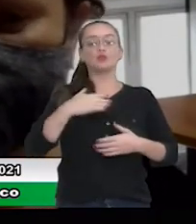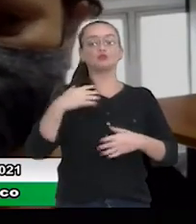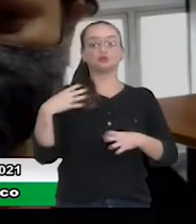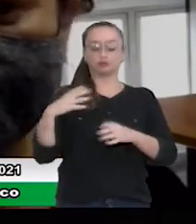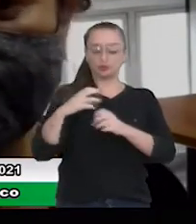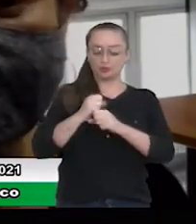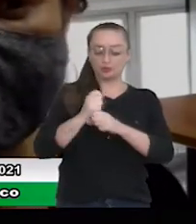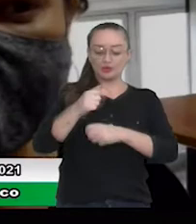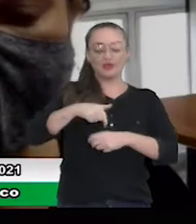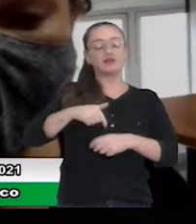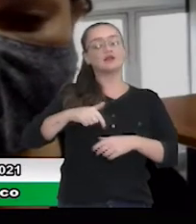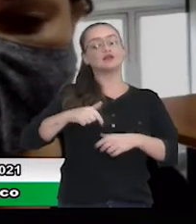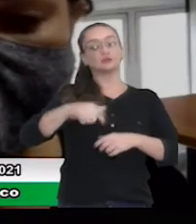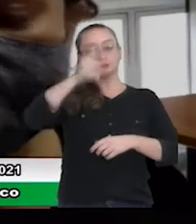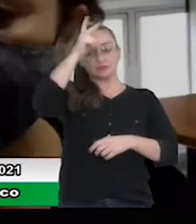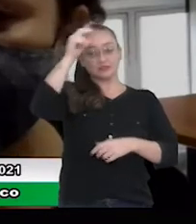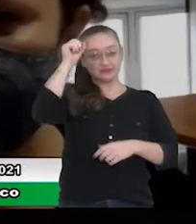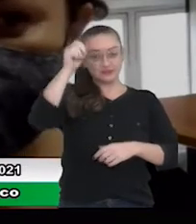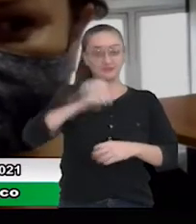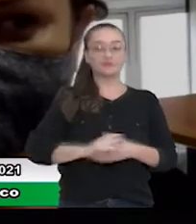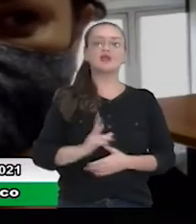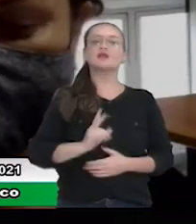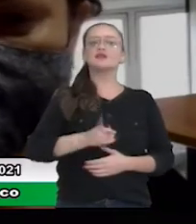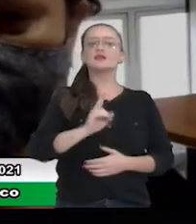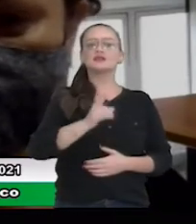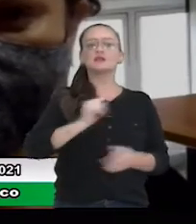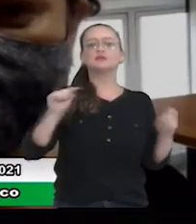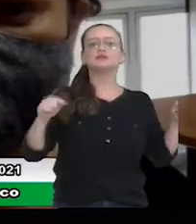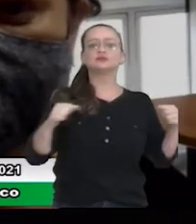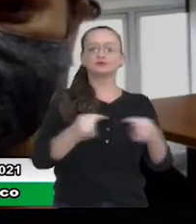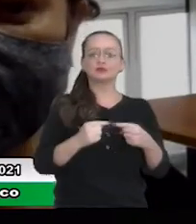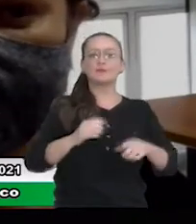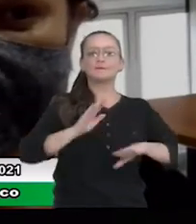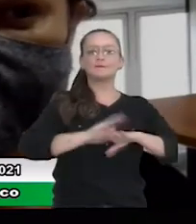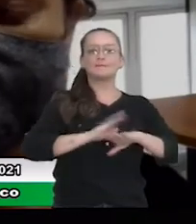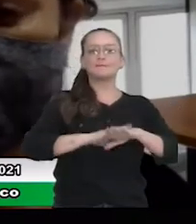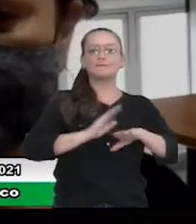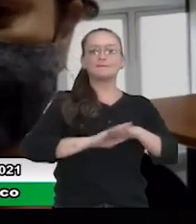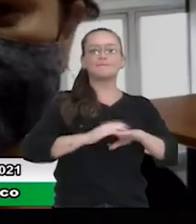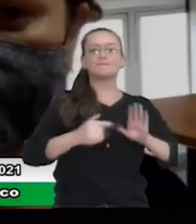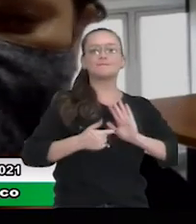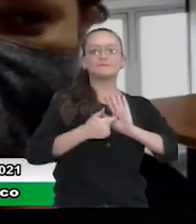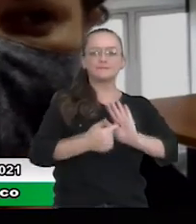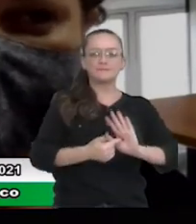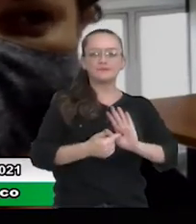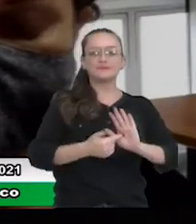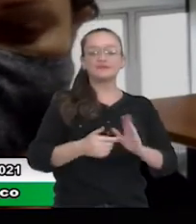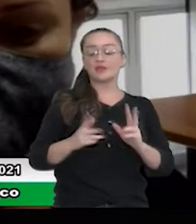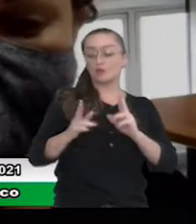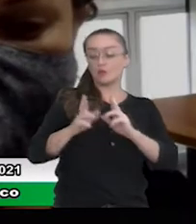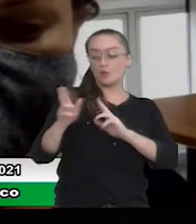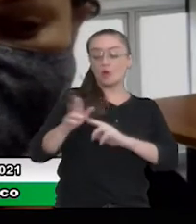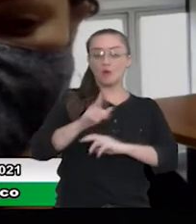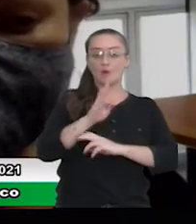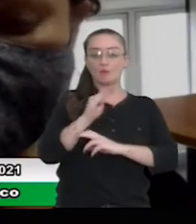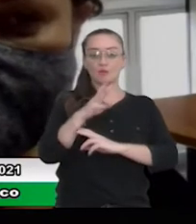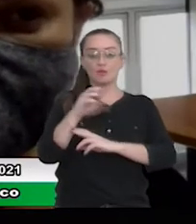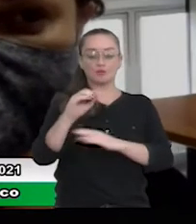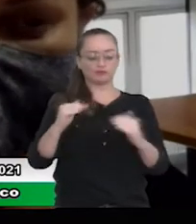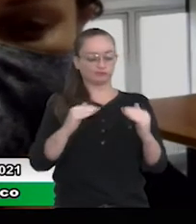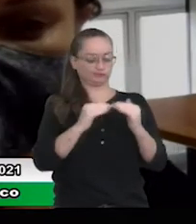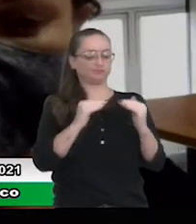município, e é sempre um desafio fazer a apresentação, trazendo, como o Bruno falou, tantos conceitos